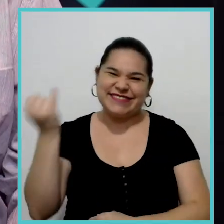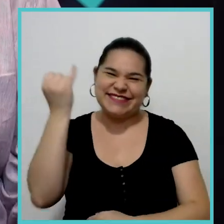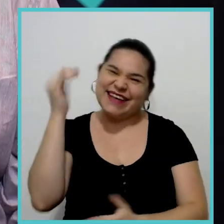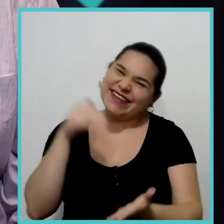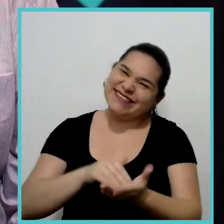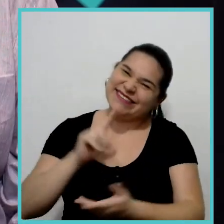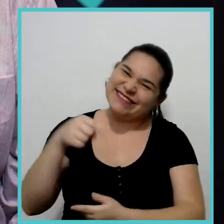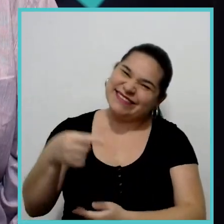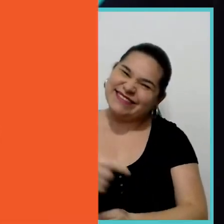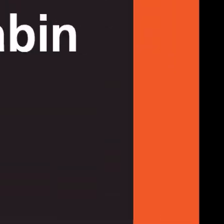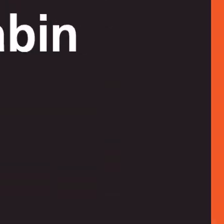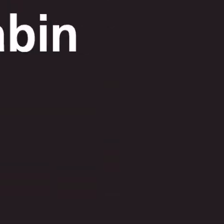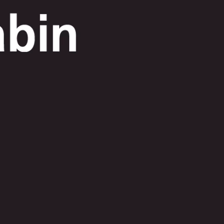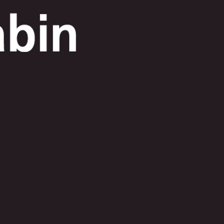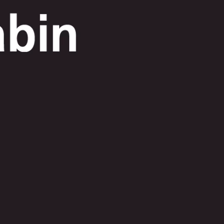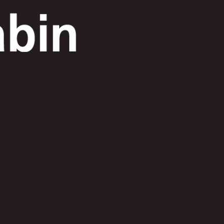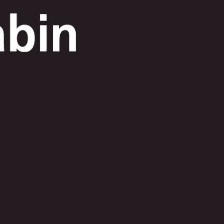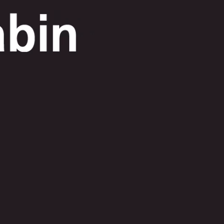Até a próxima!